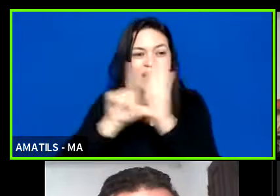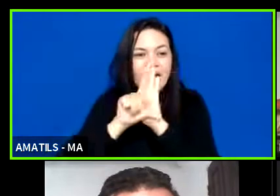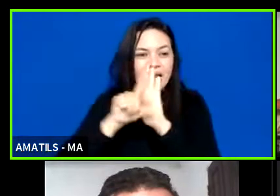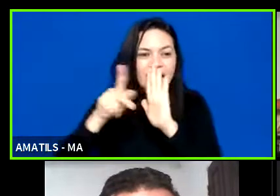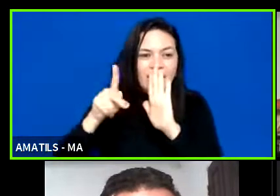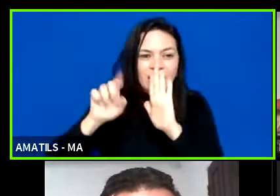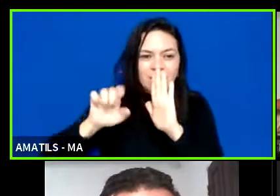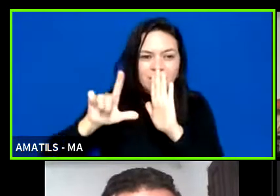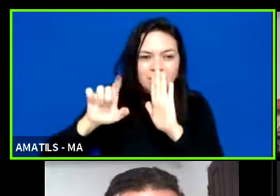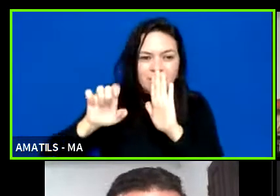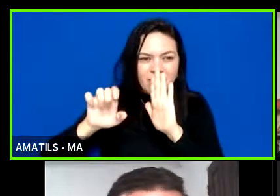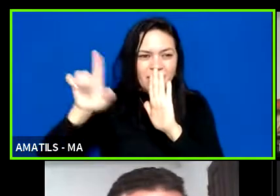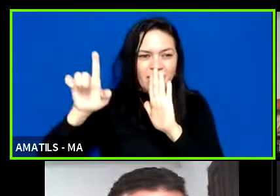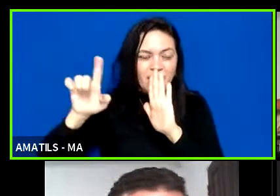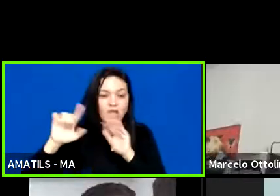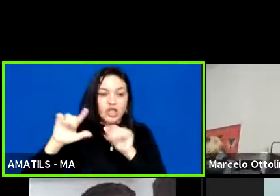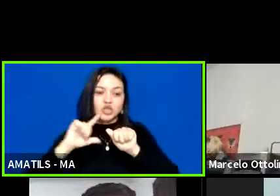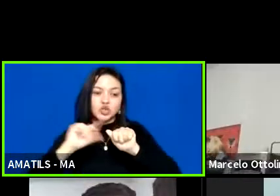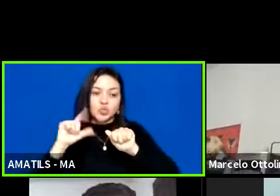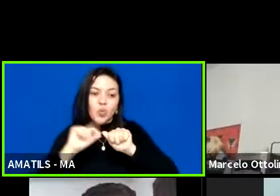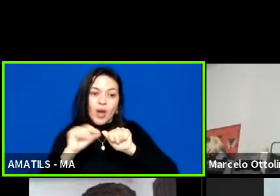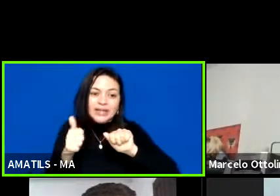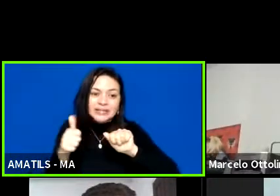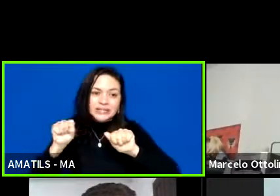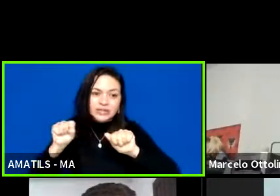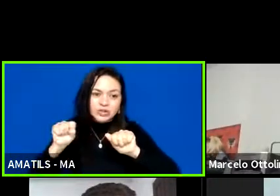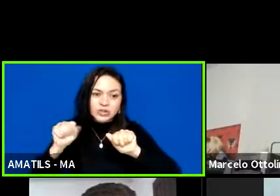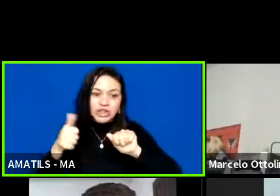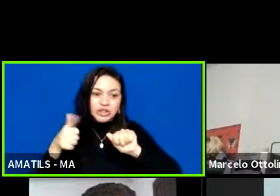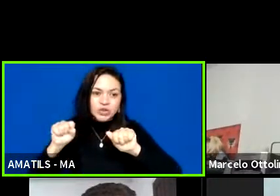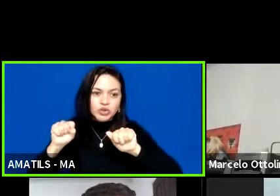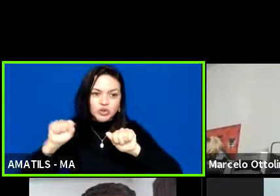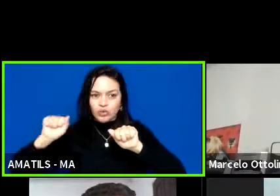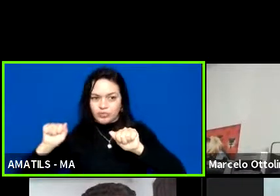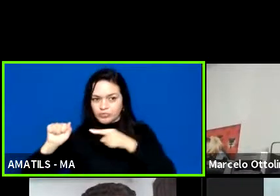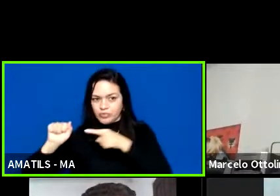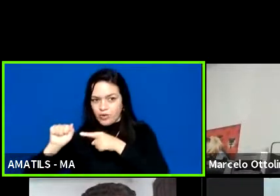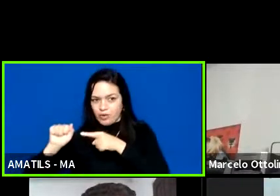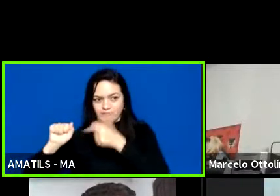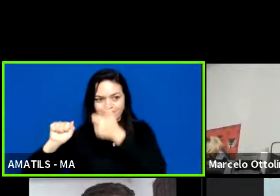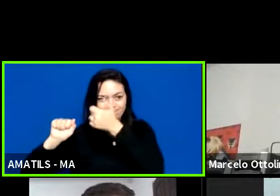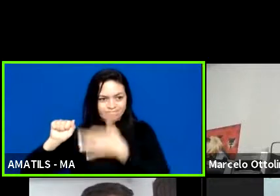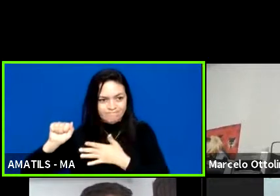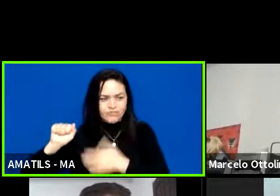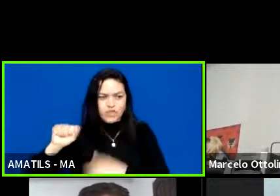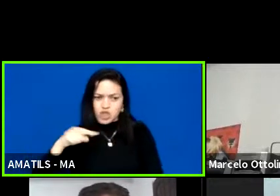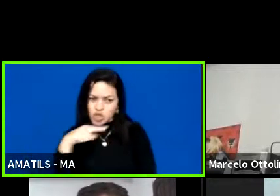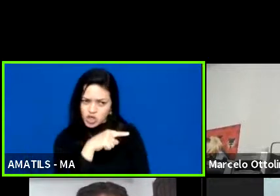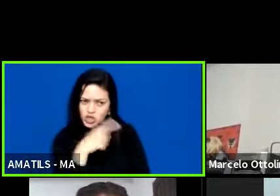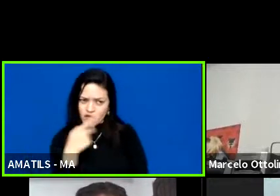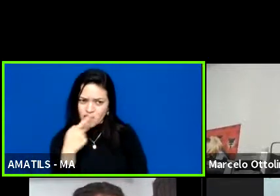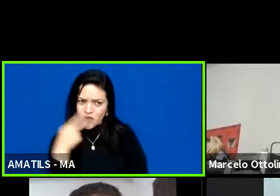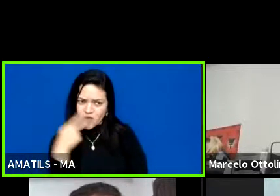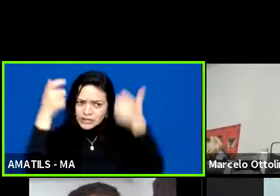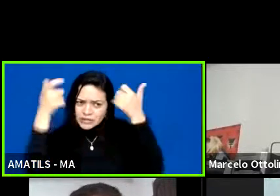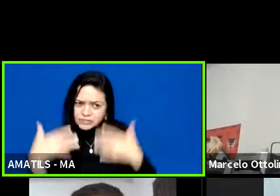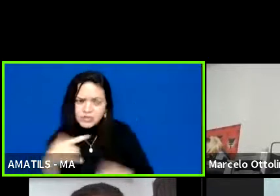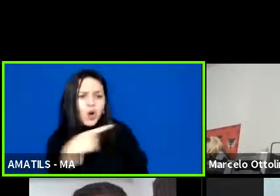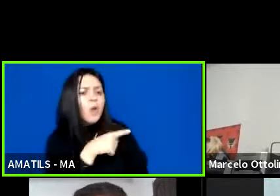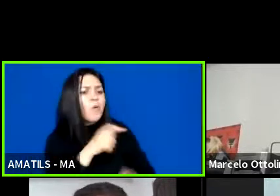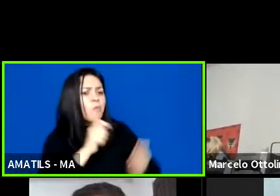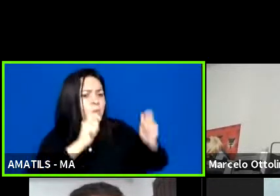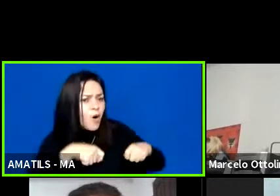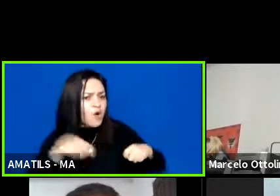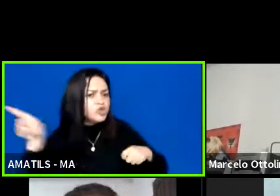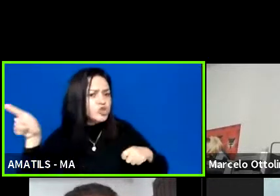-A. Por que isso? Porque esse artigo, ele já diz que só pode receber recursos públicos de origem